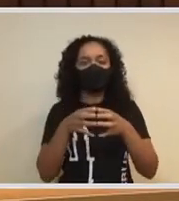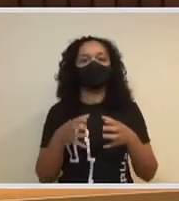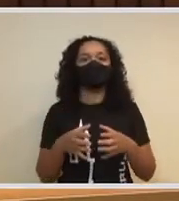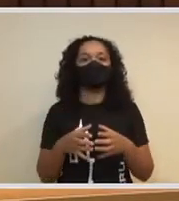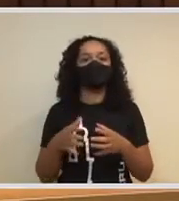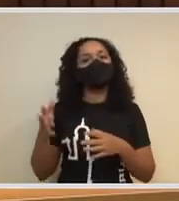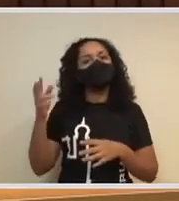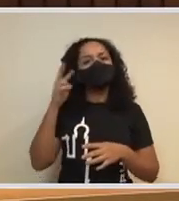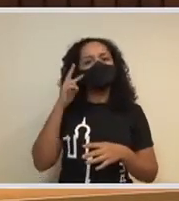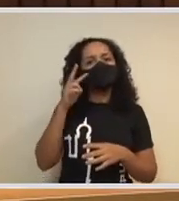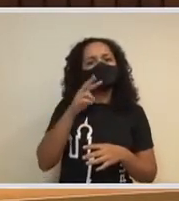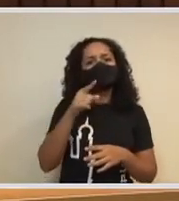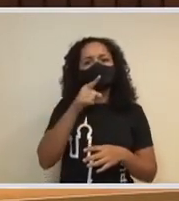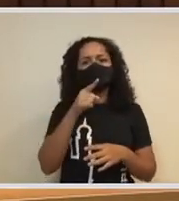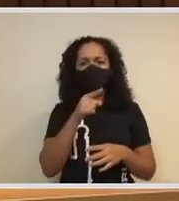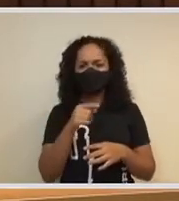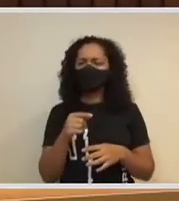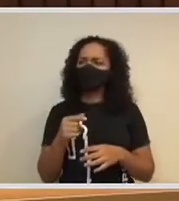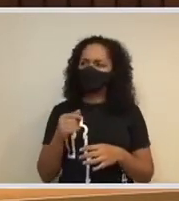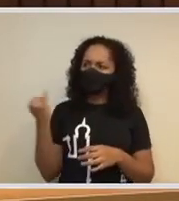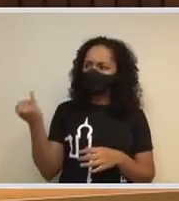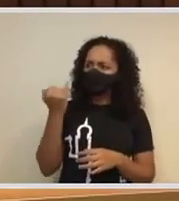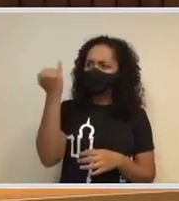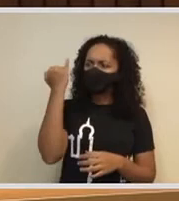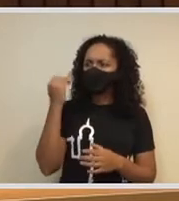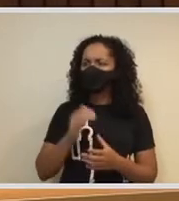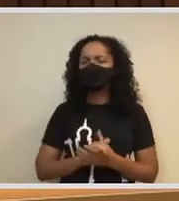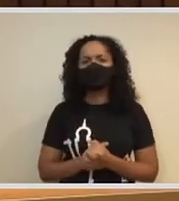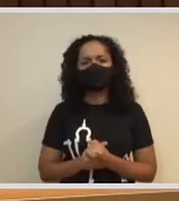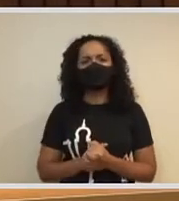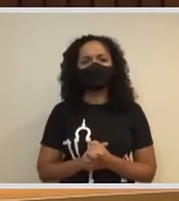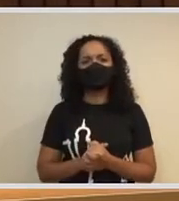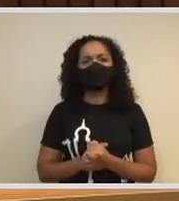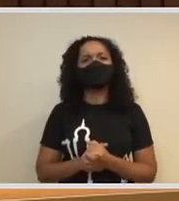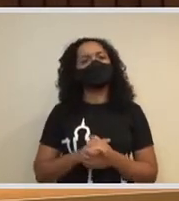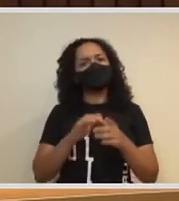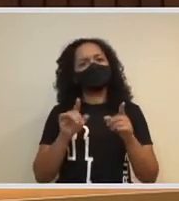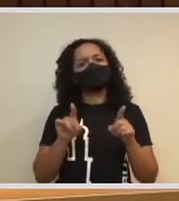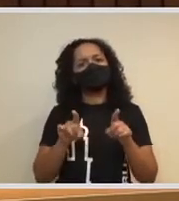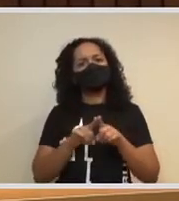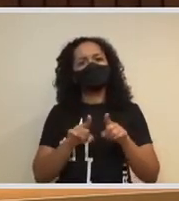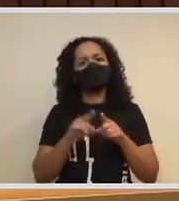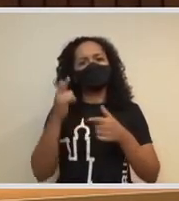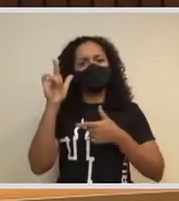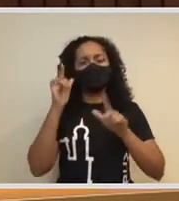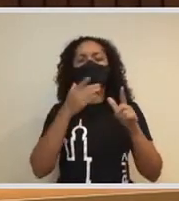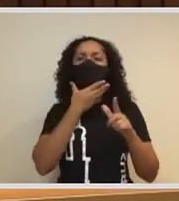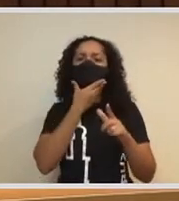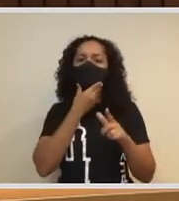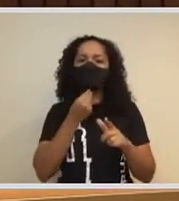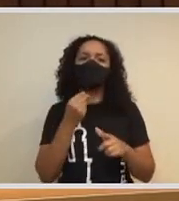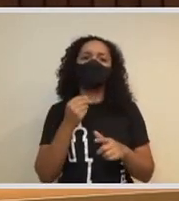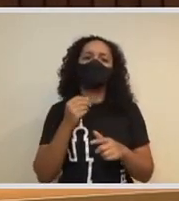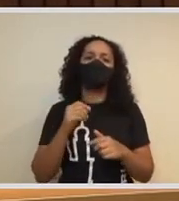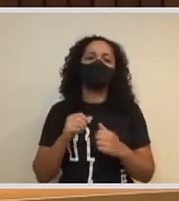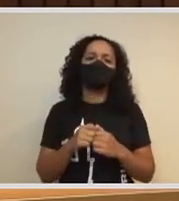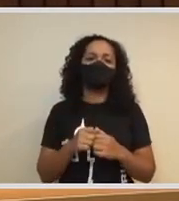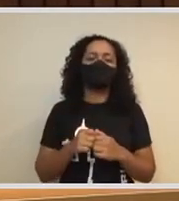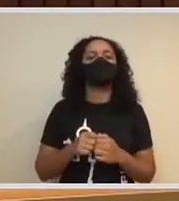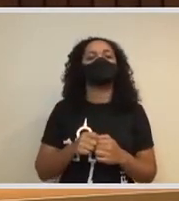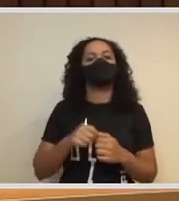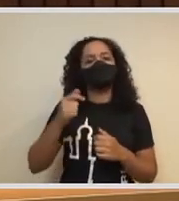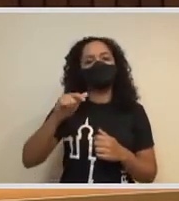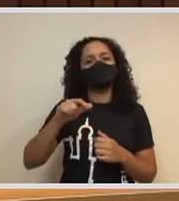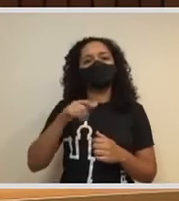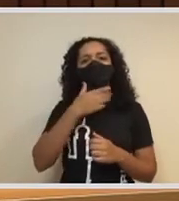como aquela função era importante. Mas o Aroca também teve o Aria, teve o Rivaldo